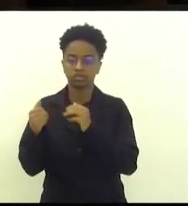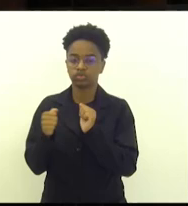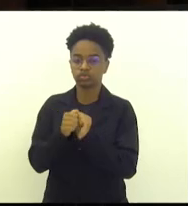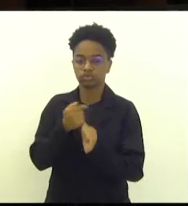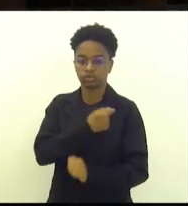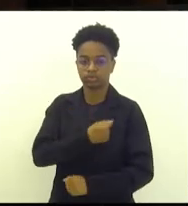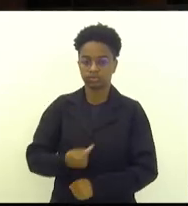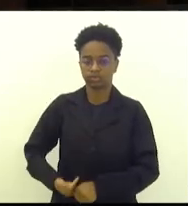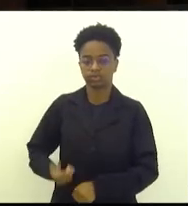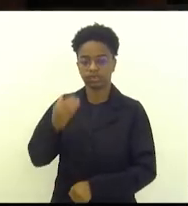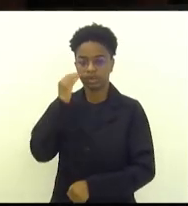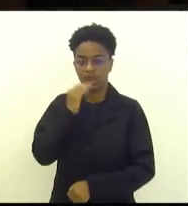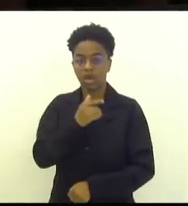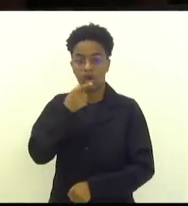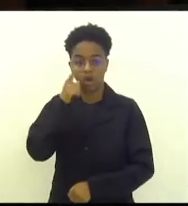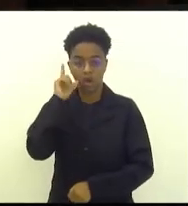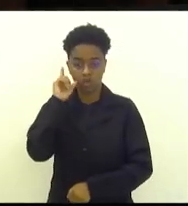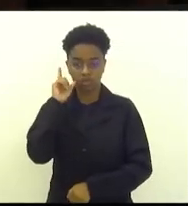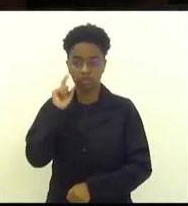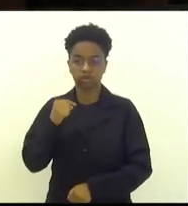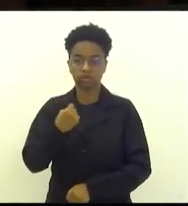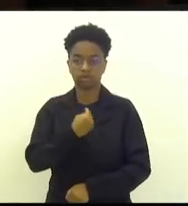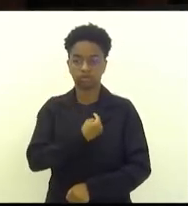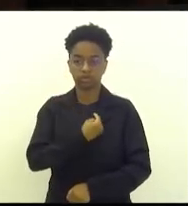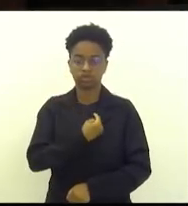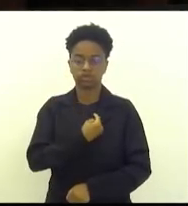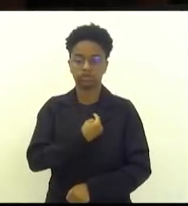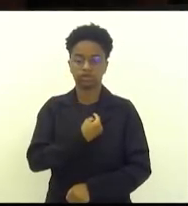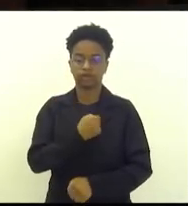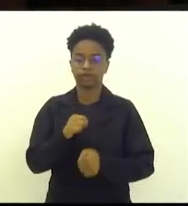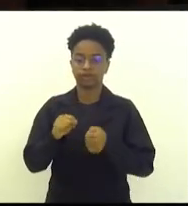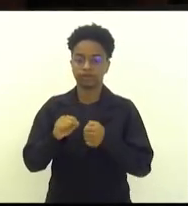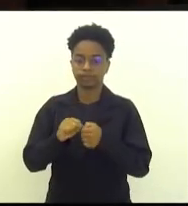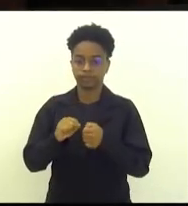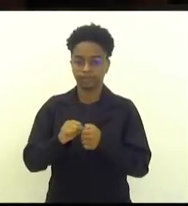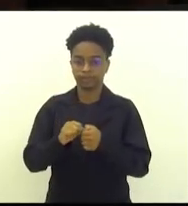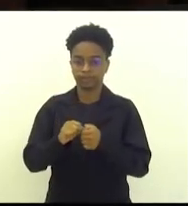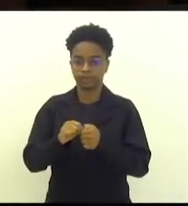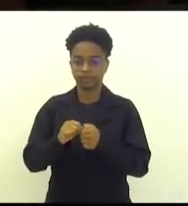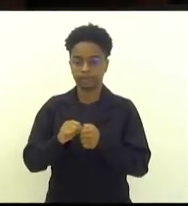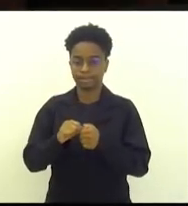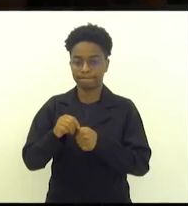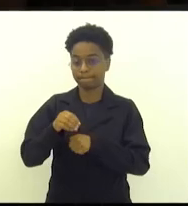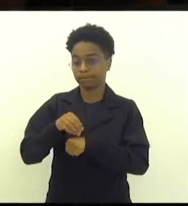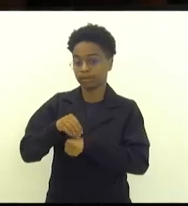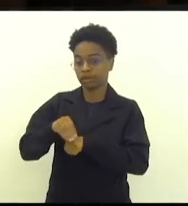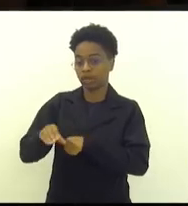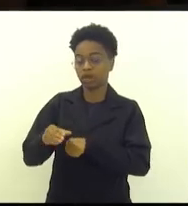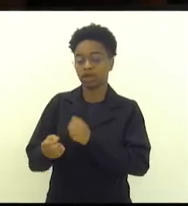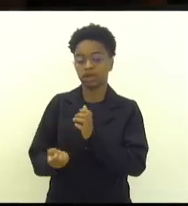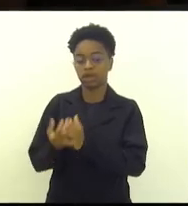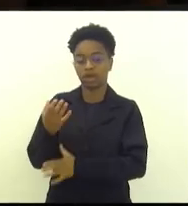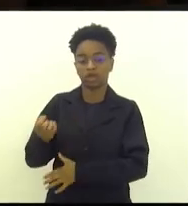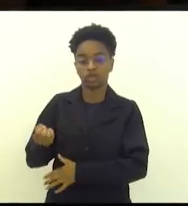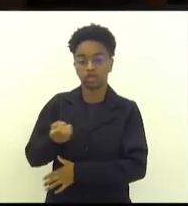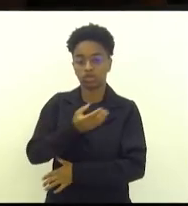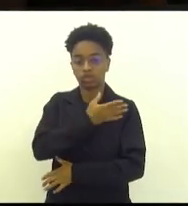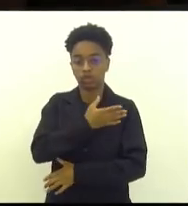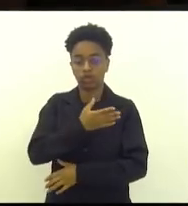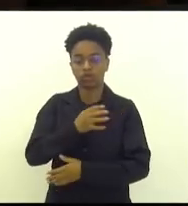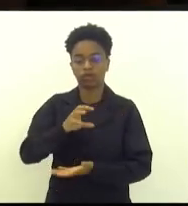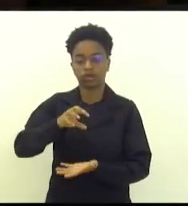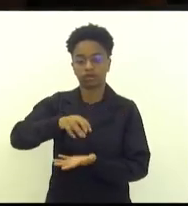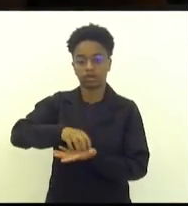fizemos, na data de ontem, a indicação da construção de uma nova delegacia em